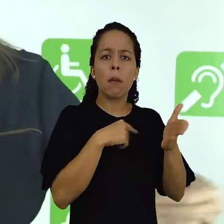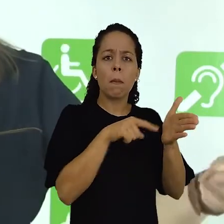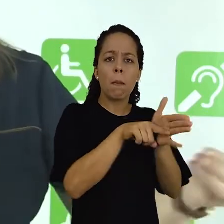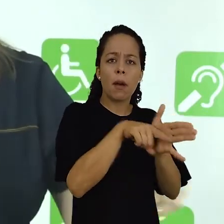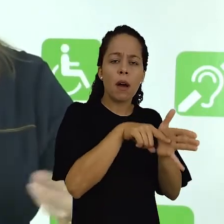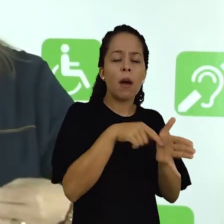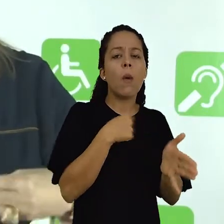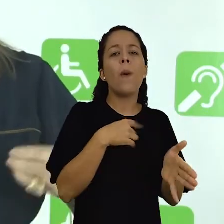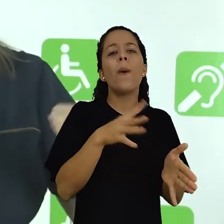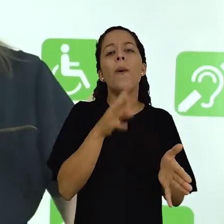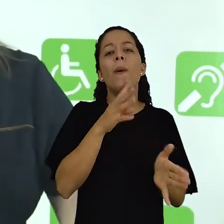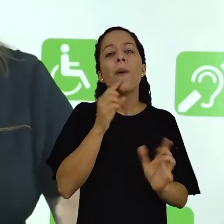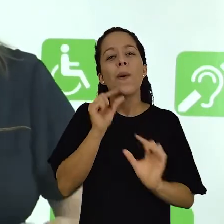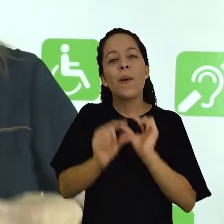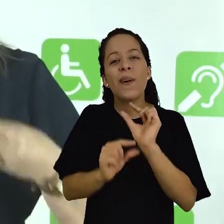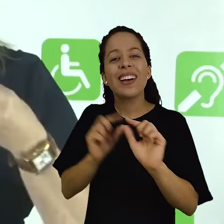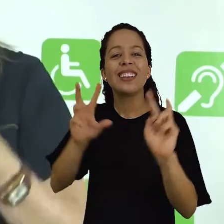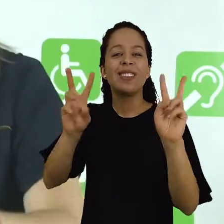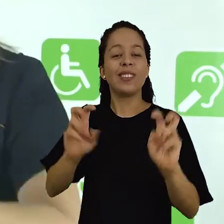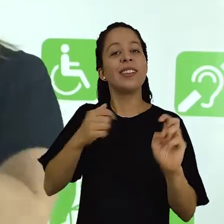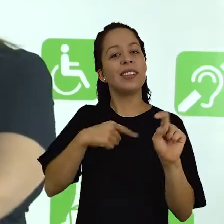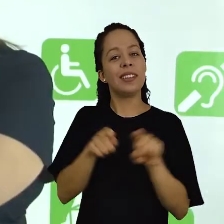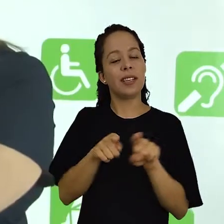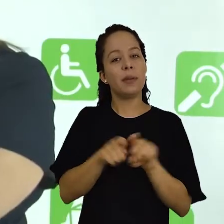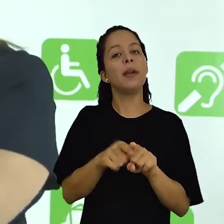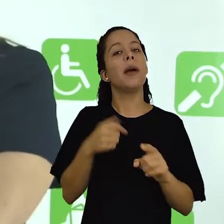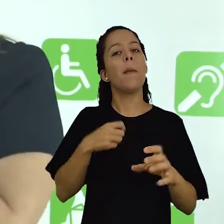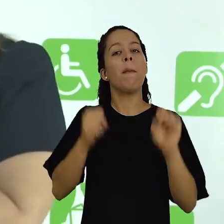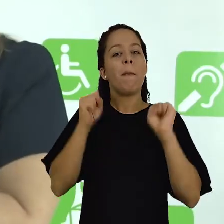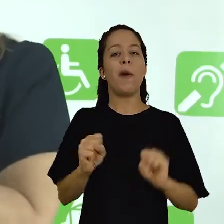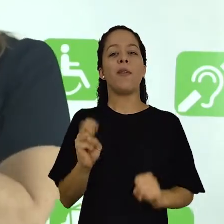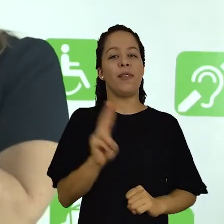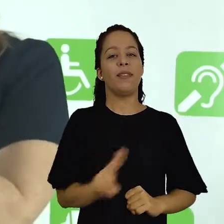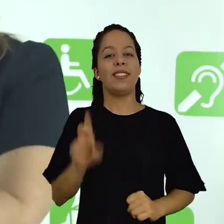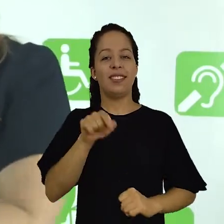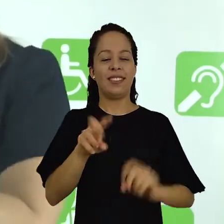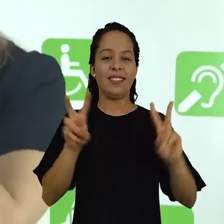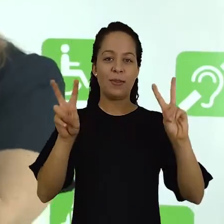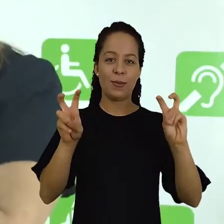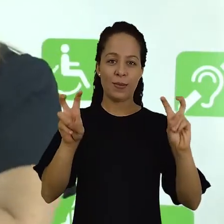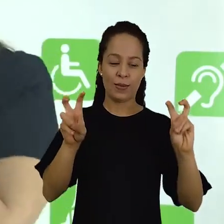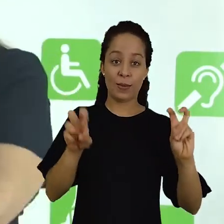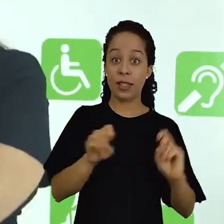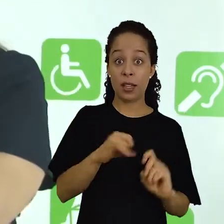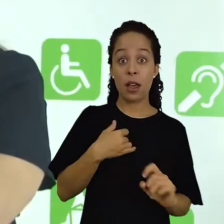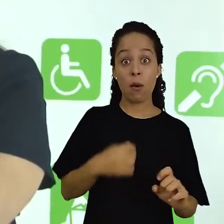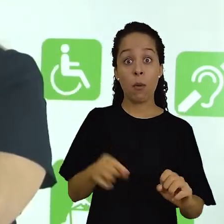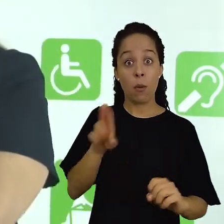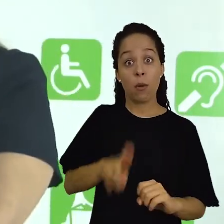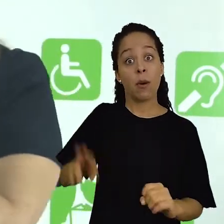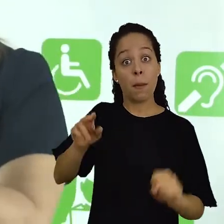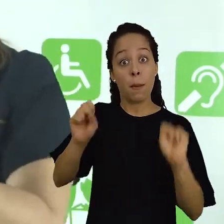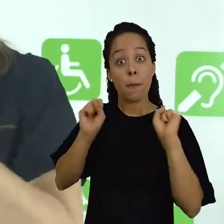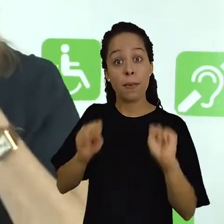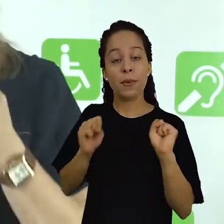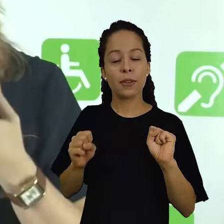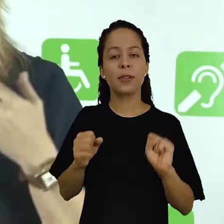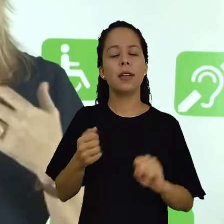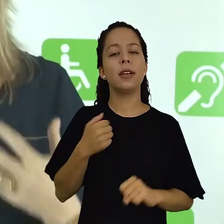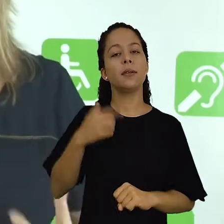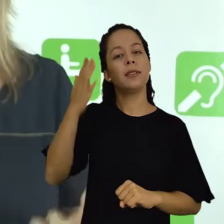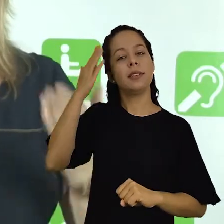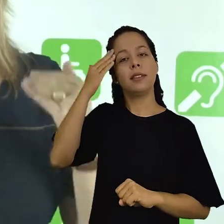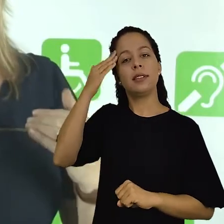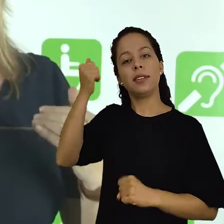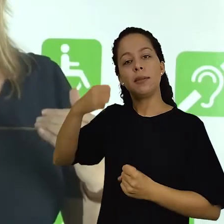passo a saber mais sobre o assunto e eu passo a poder usar esse assunto. E se eu